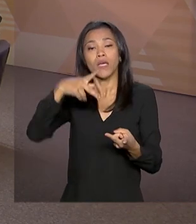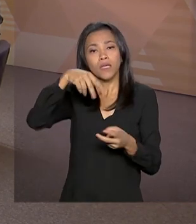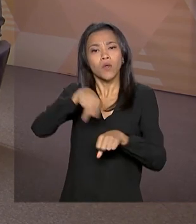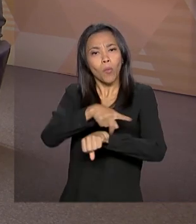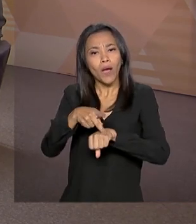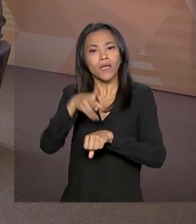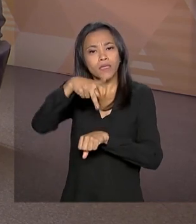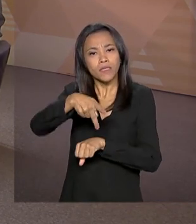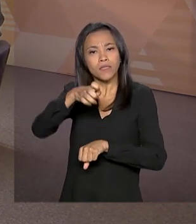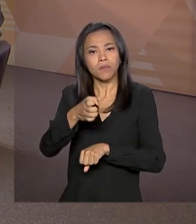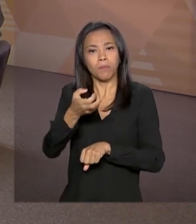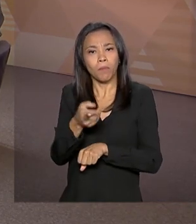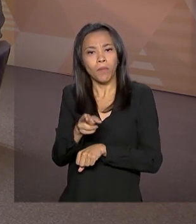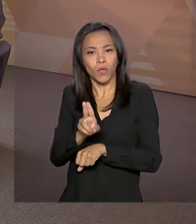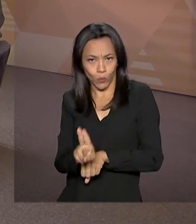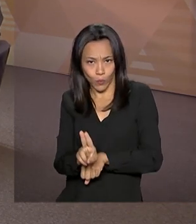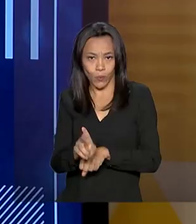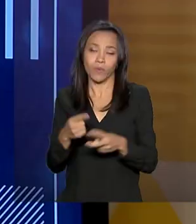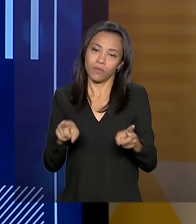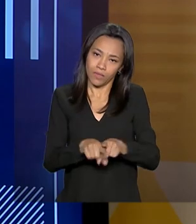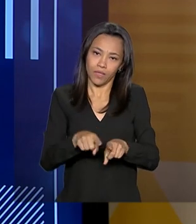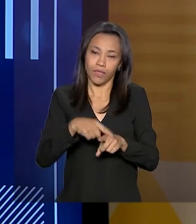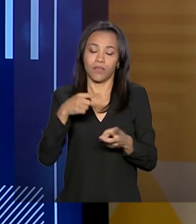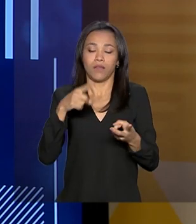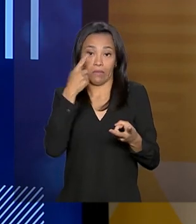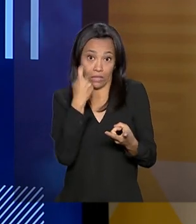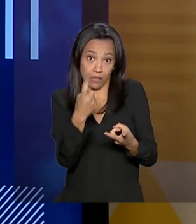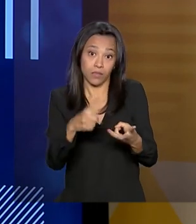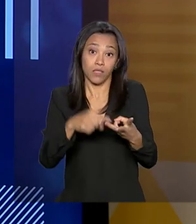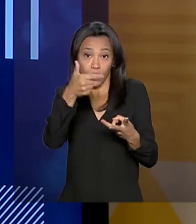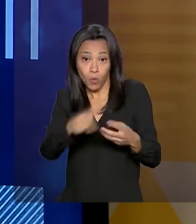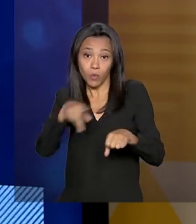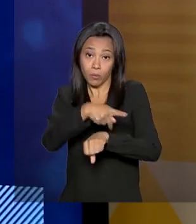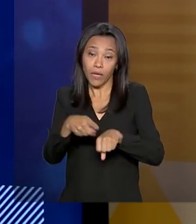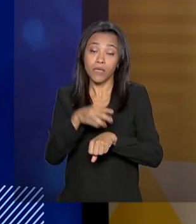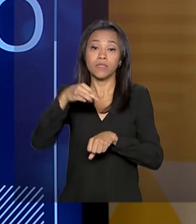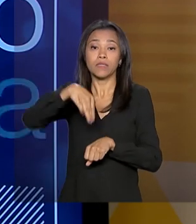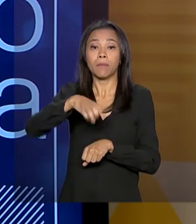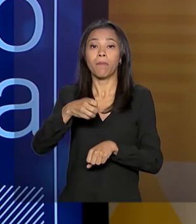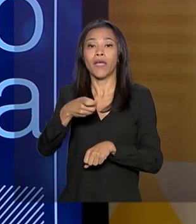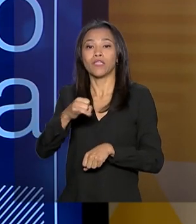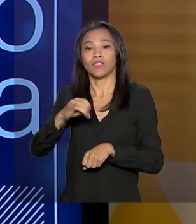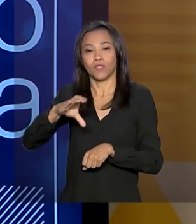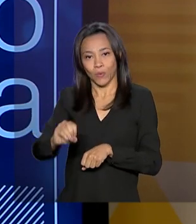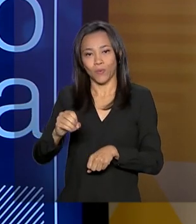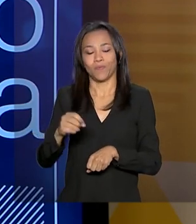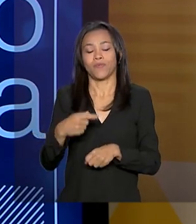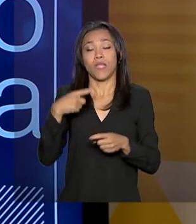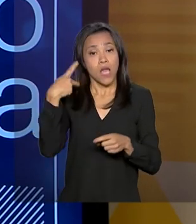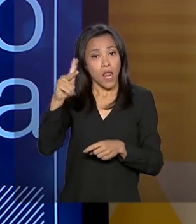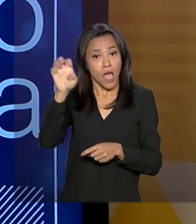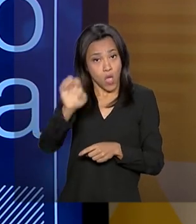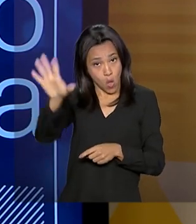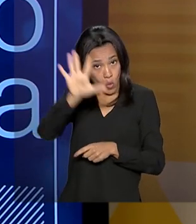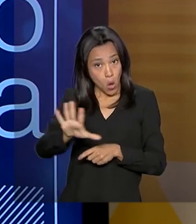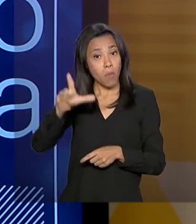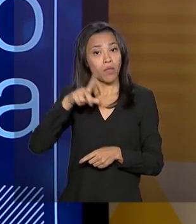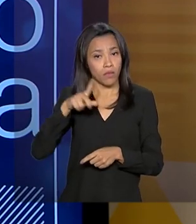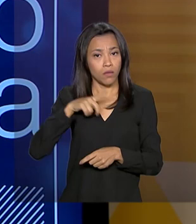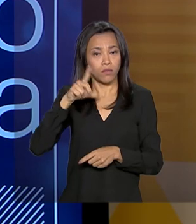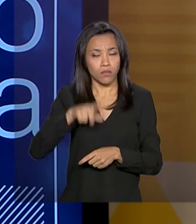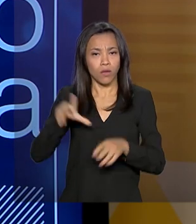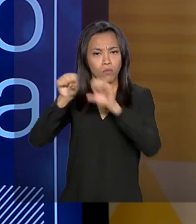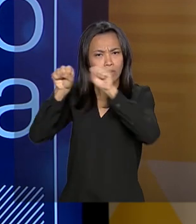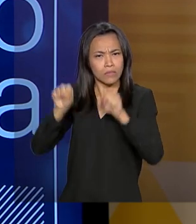também têm interesse. E mexicanos também já manifestaram interesse. Os europeus têm uma plataforma semelhante,